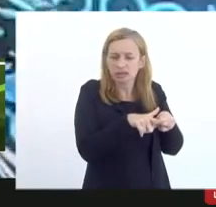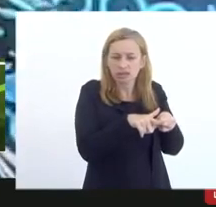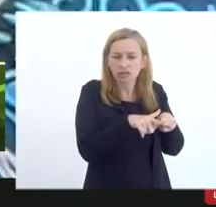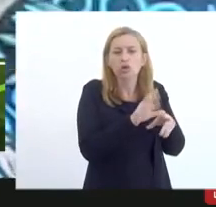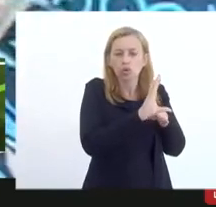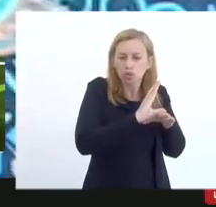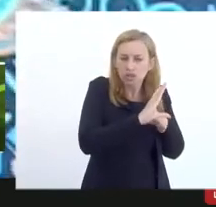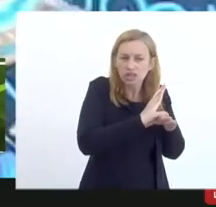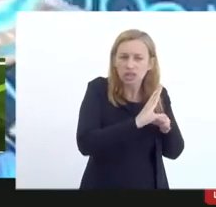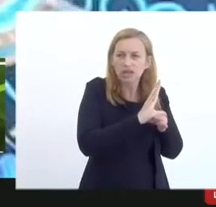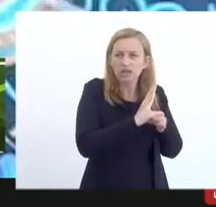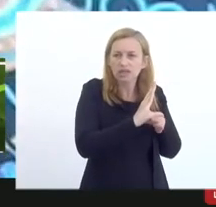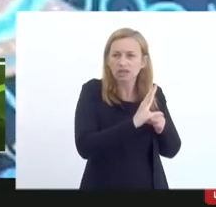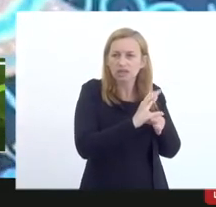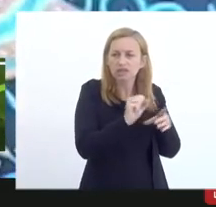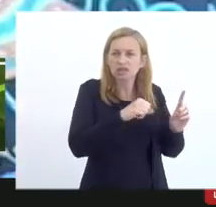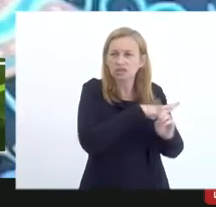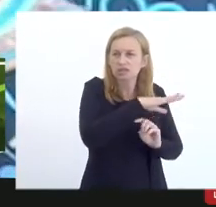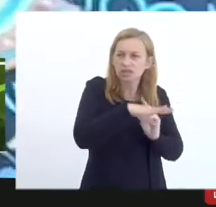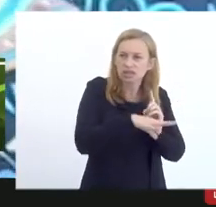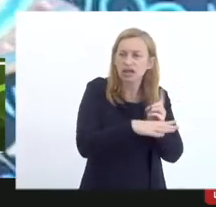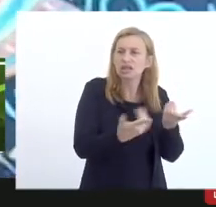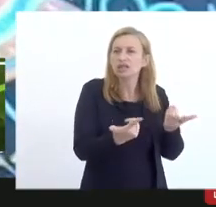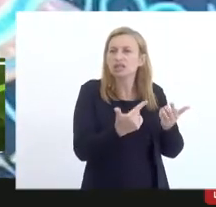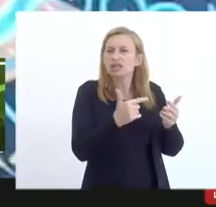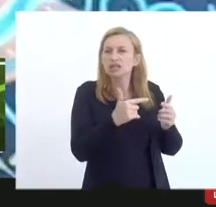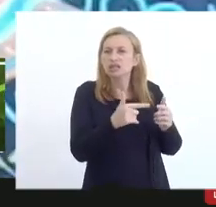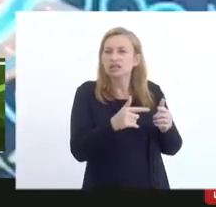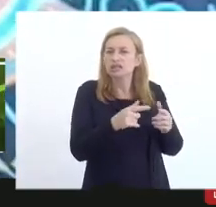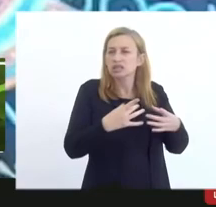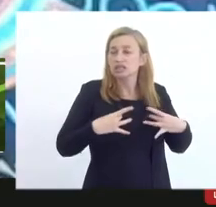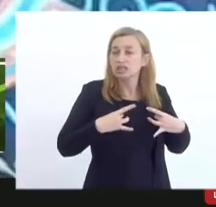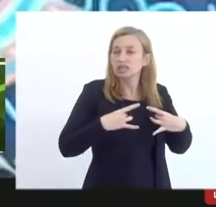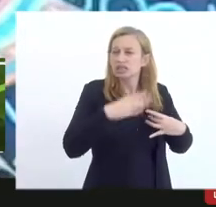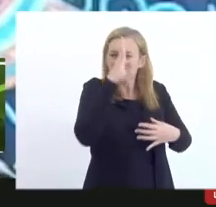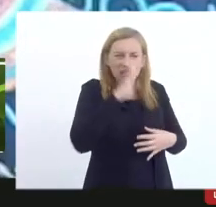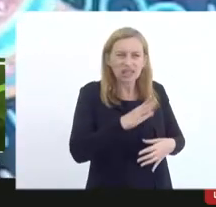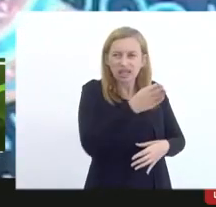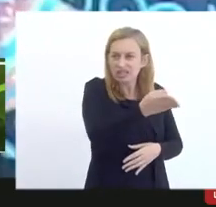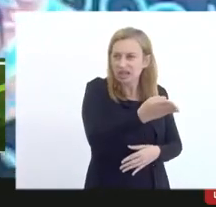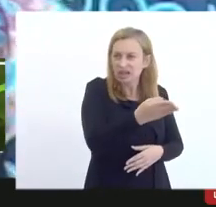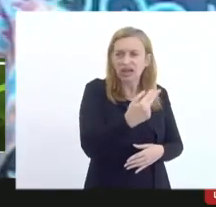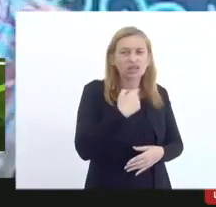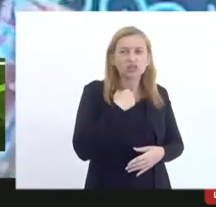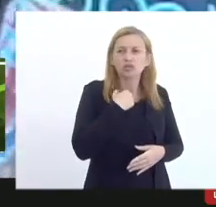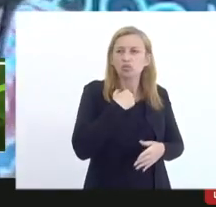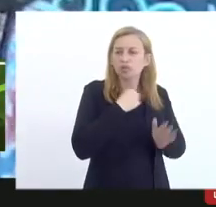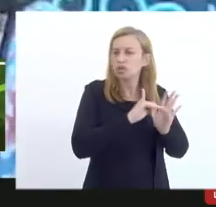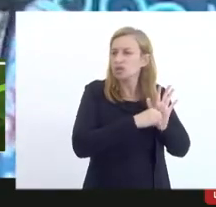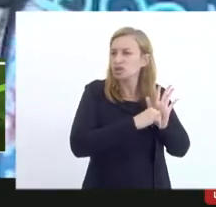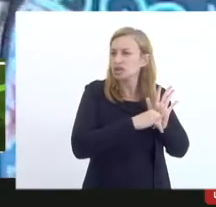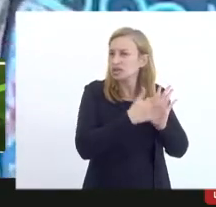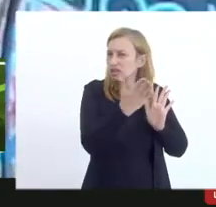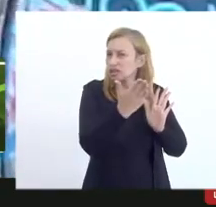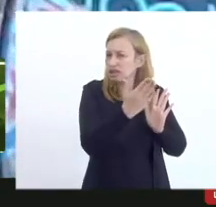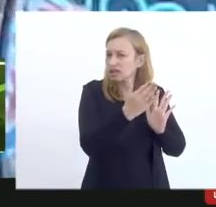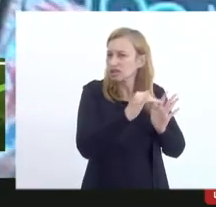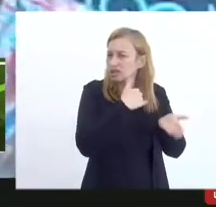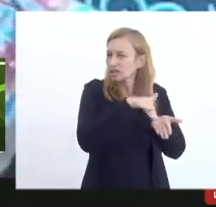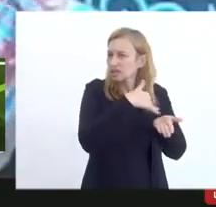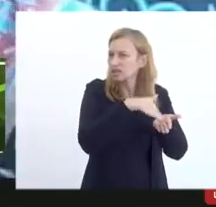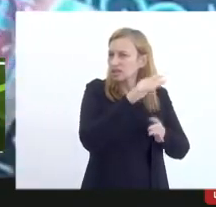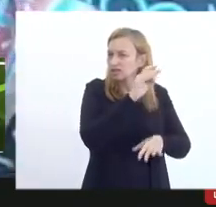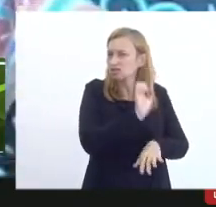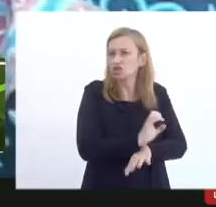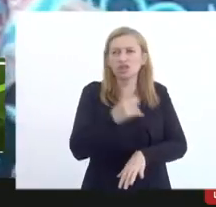O conselheiro da sociedade civil está lá atuando de graça, e hoje, hoje, não pode concorrer aos editais da Secretaria de Estado de